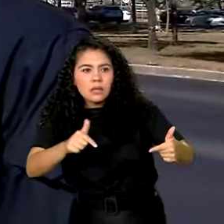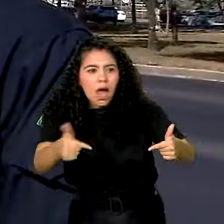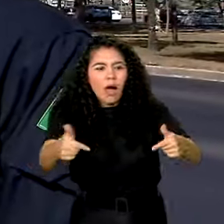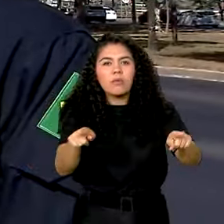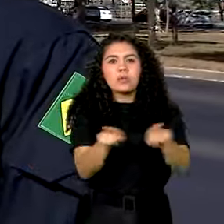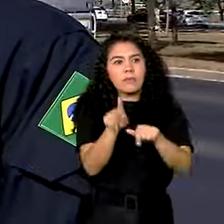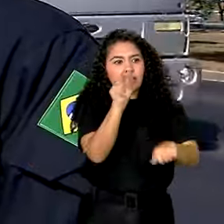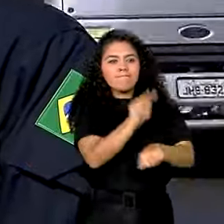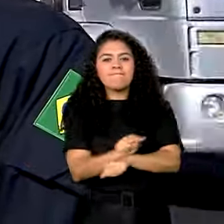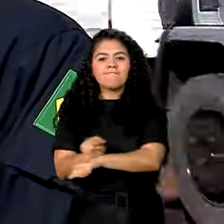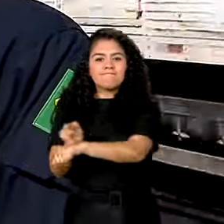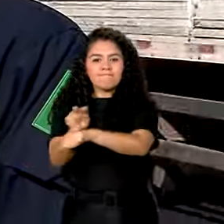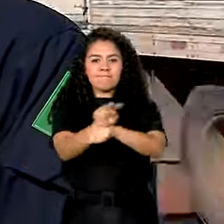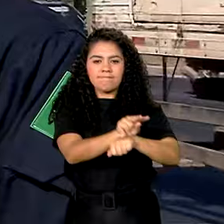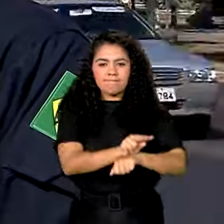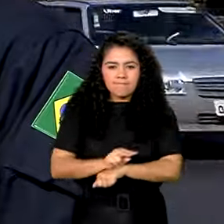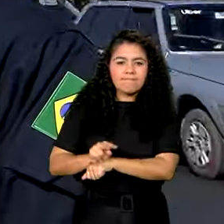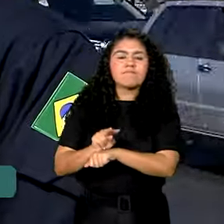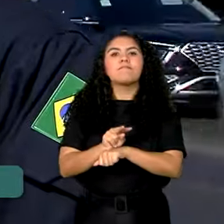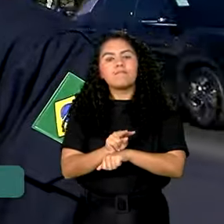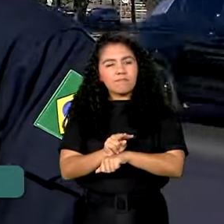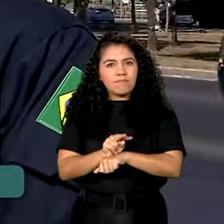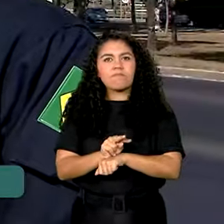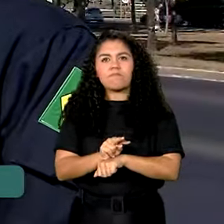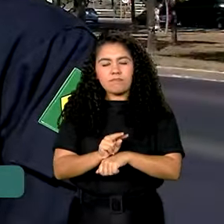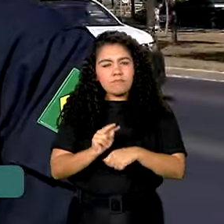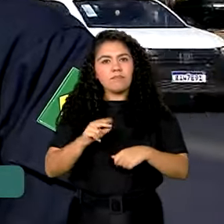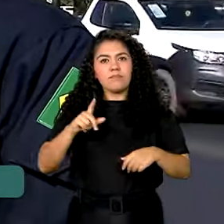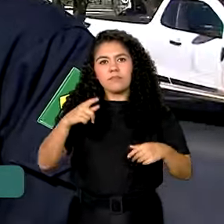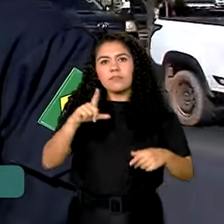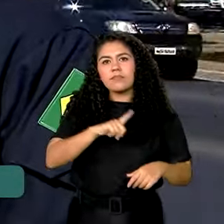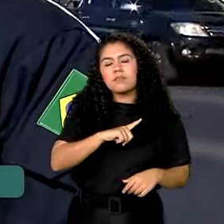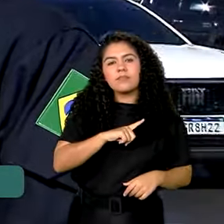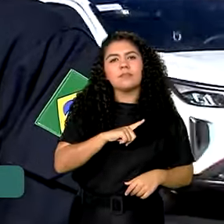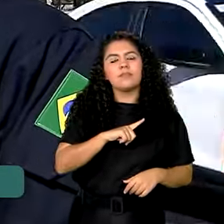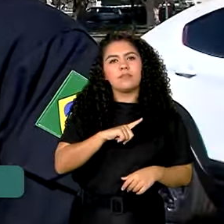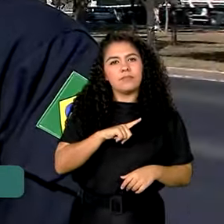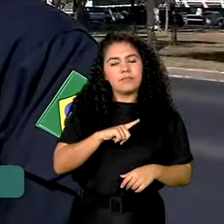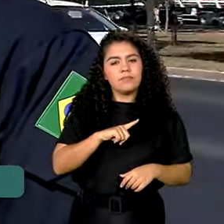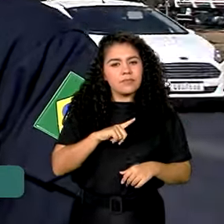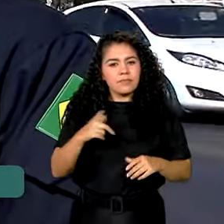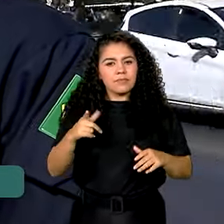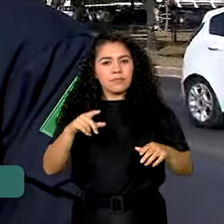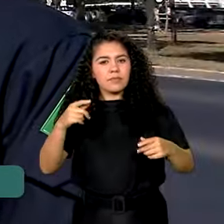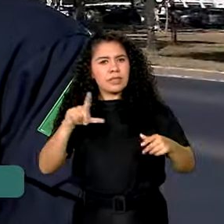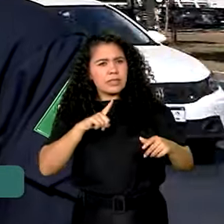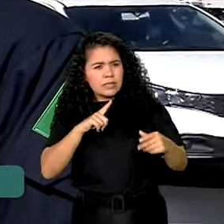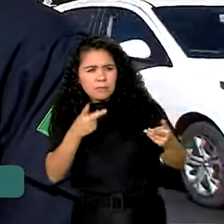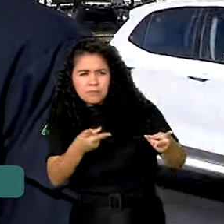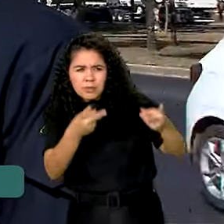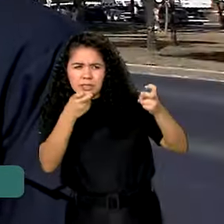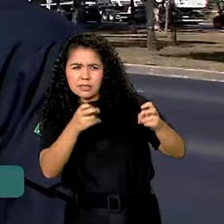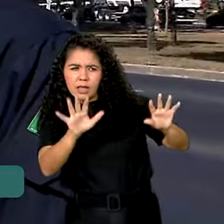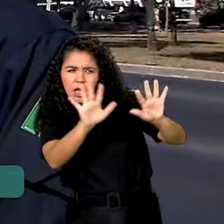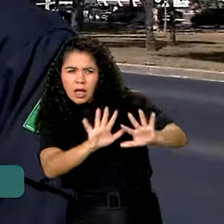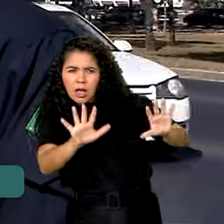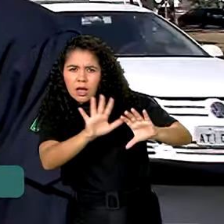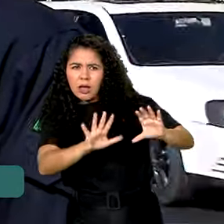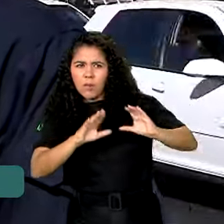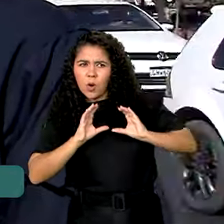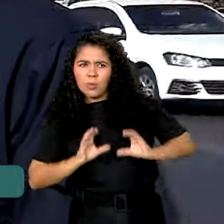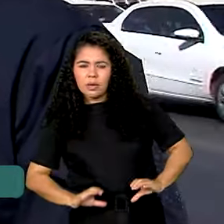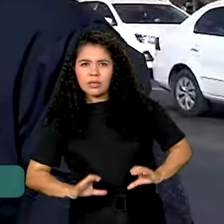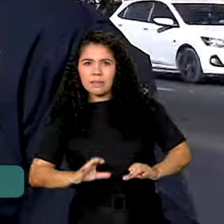Nós intensificamos a fiscalização daquelas condutas que mais provocam ou agravam os